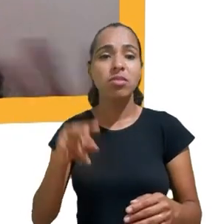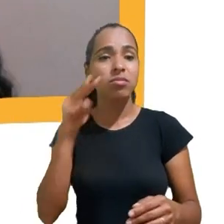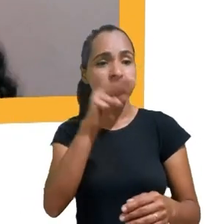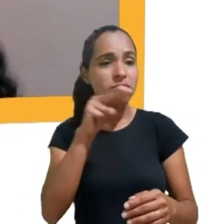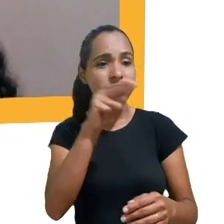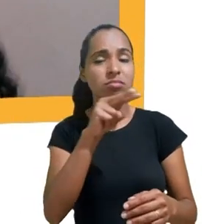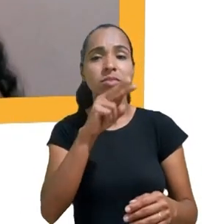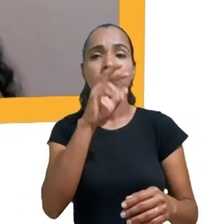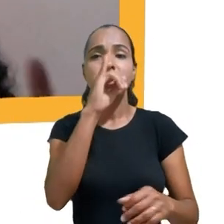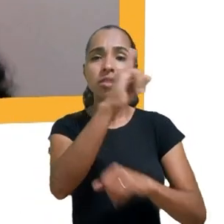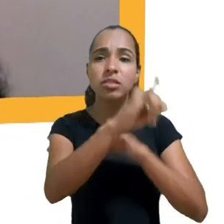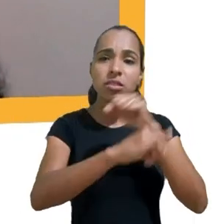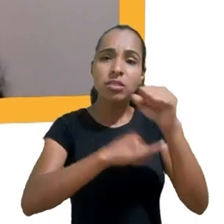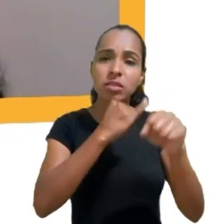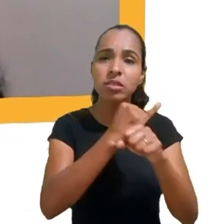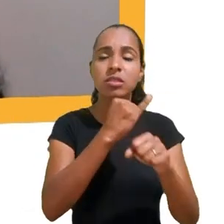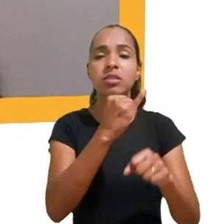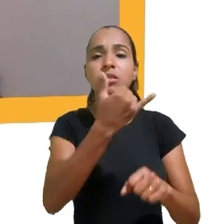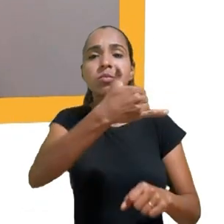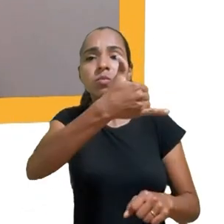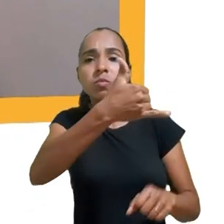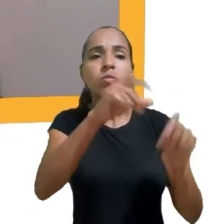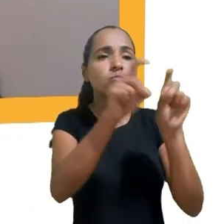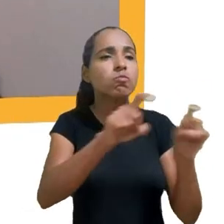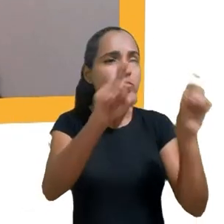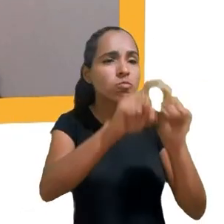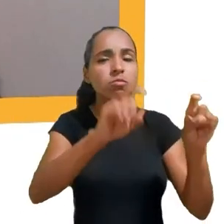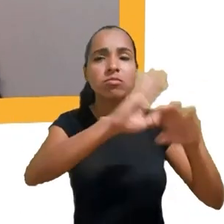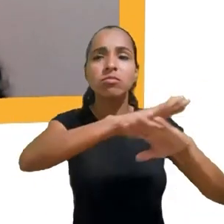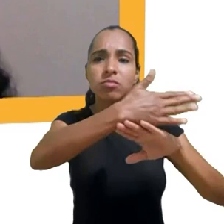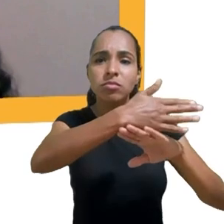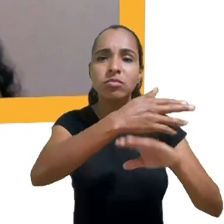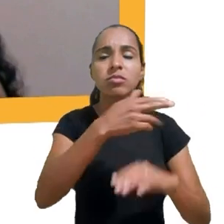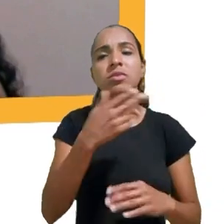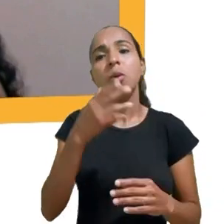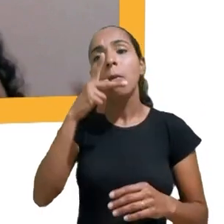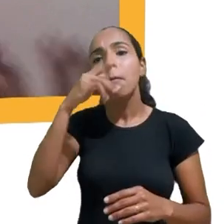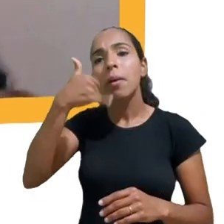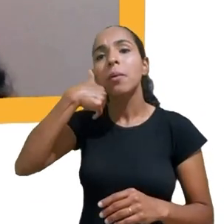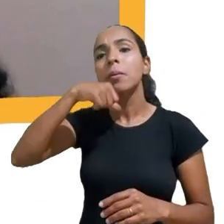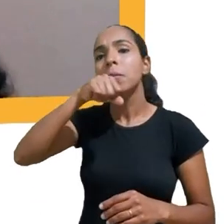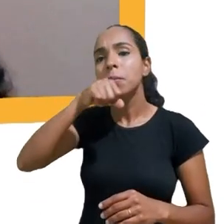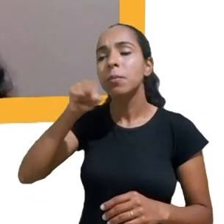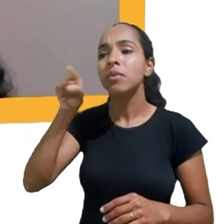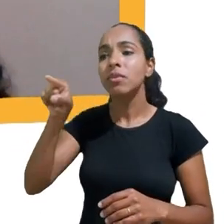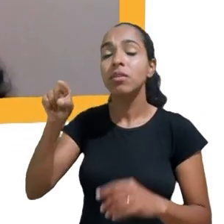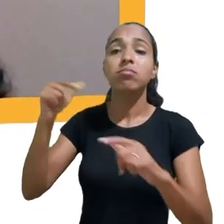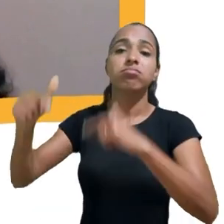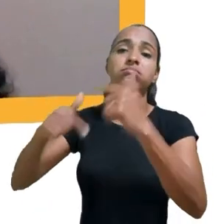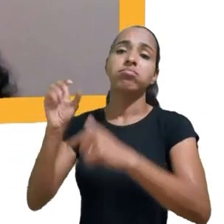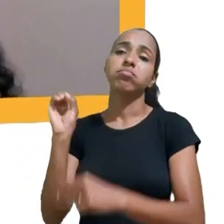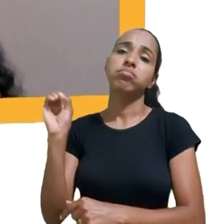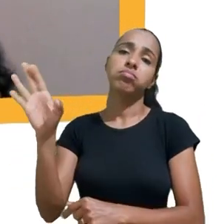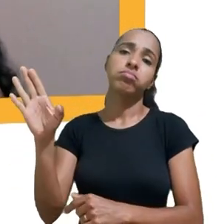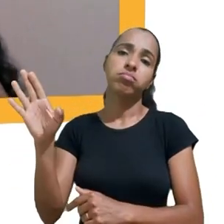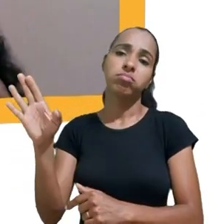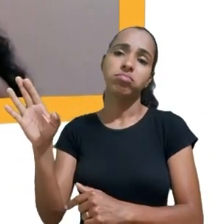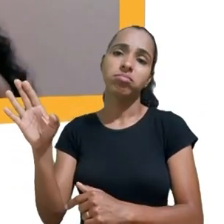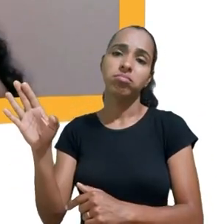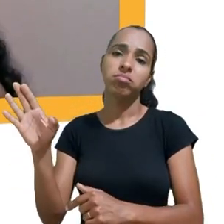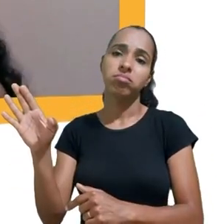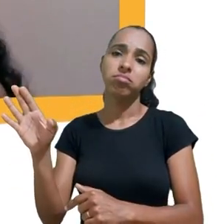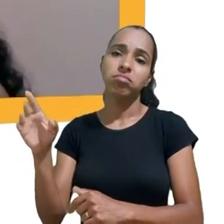mãe, por trabalhar demais, por não ter tempo de sentar, de conversar, acaba tirando essa essência da criança.